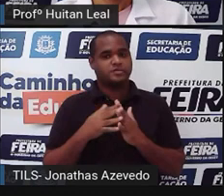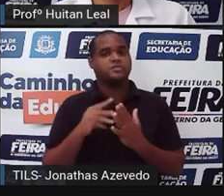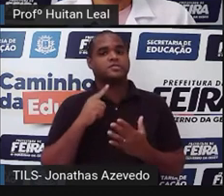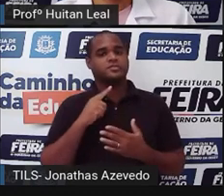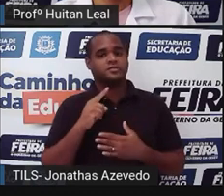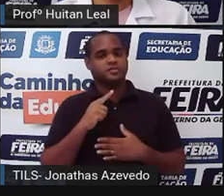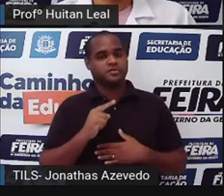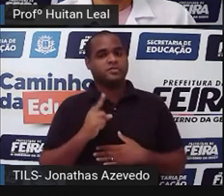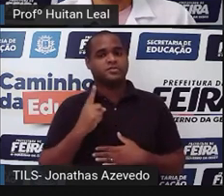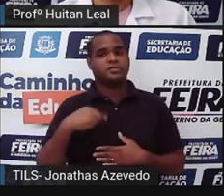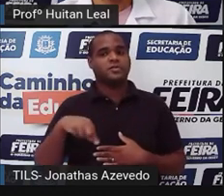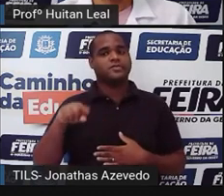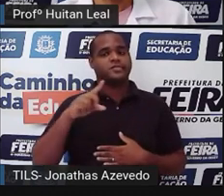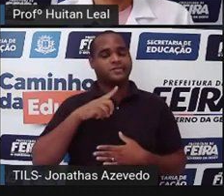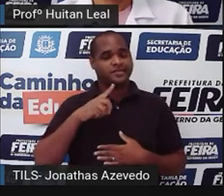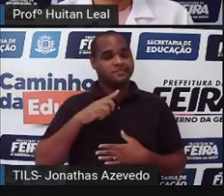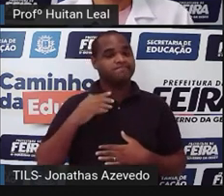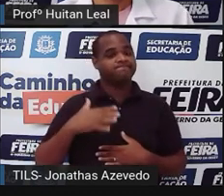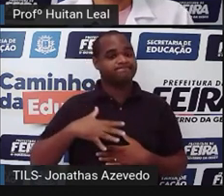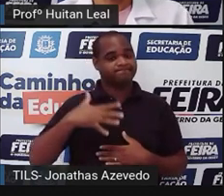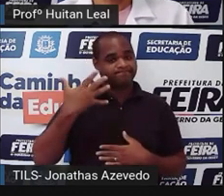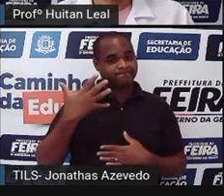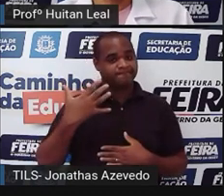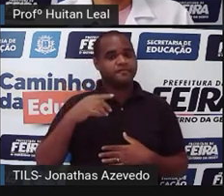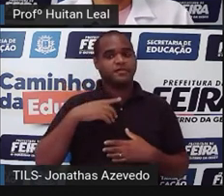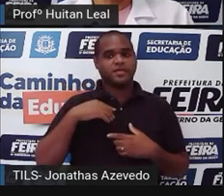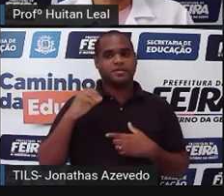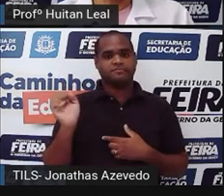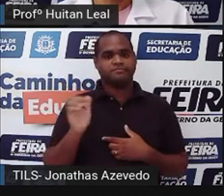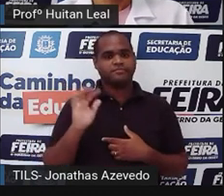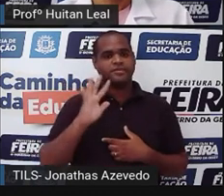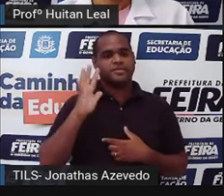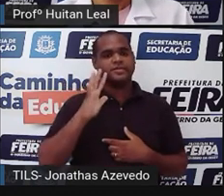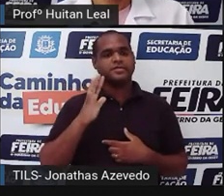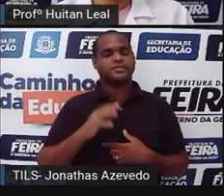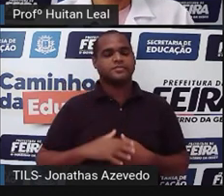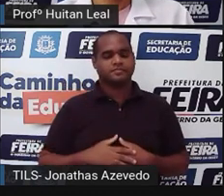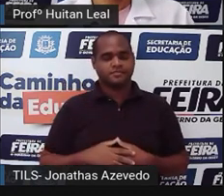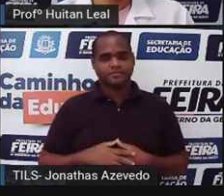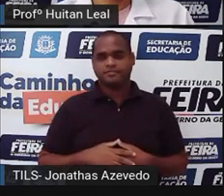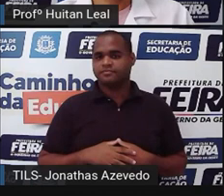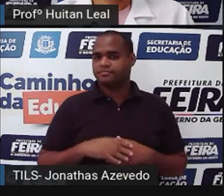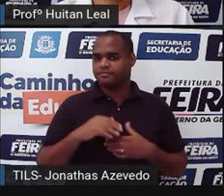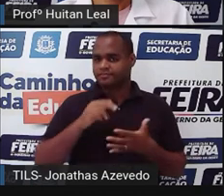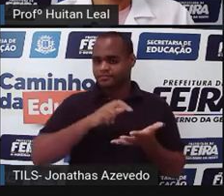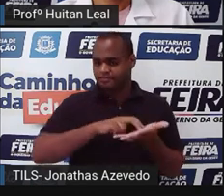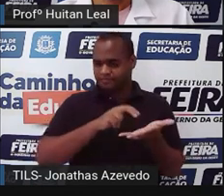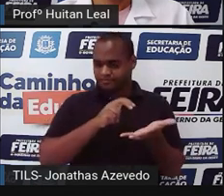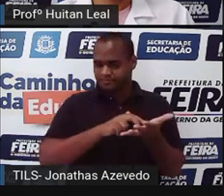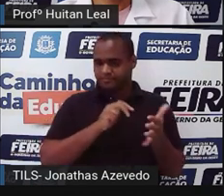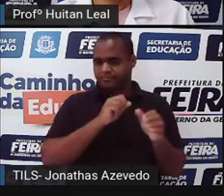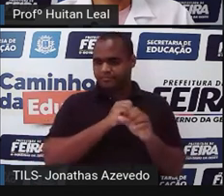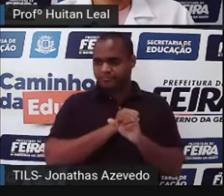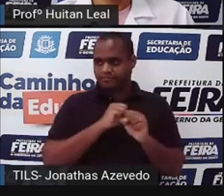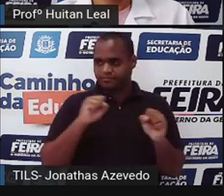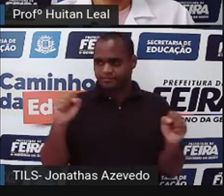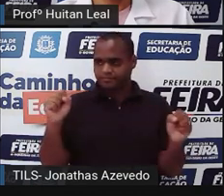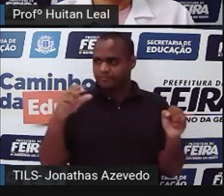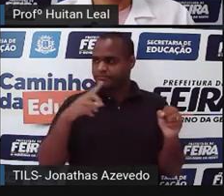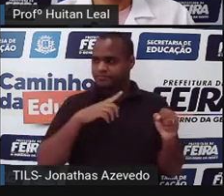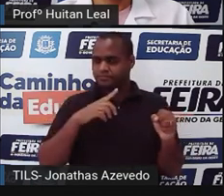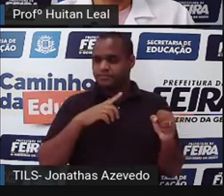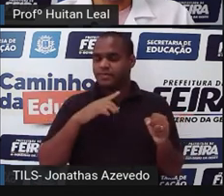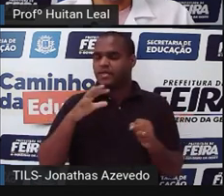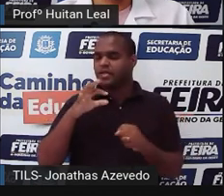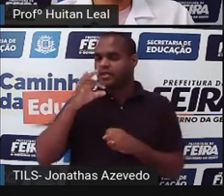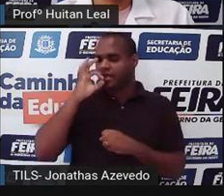vai nos levar até o clímax, que é o ponto mais tenso da história. Na manhã seguinte, enquanto Hugo tomava